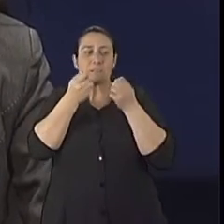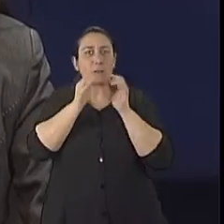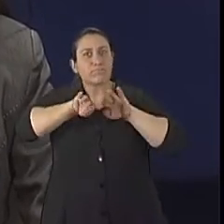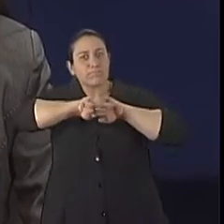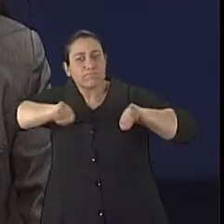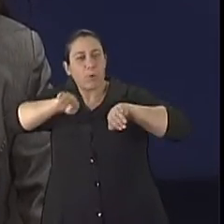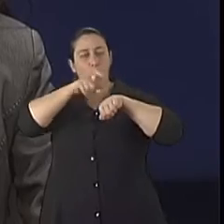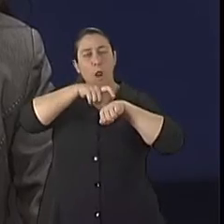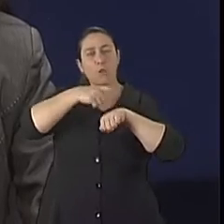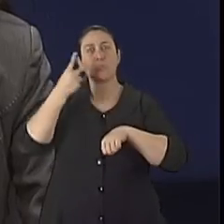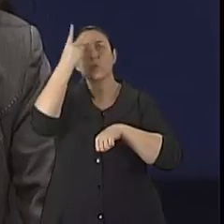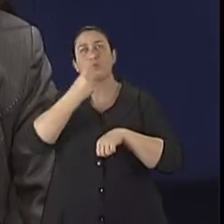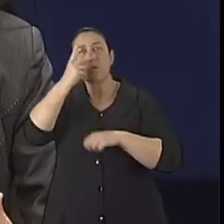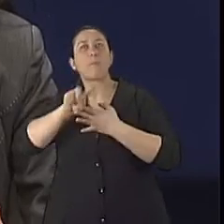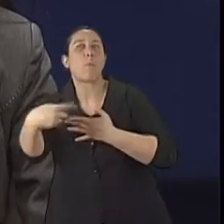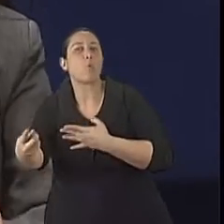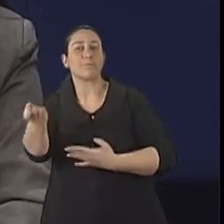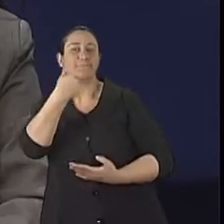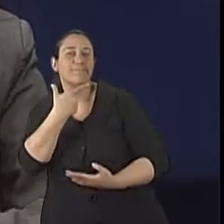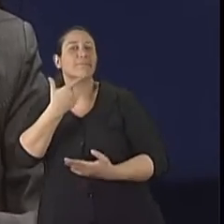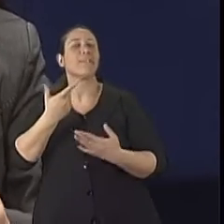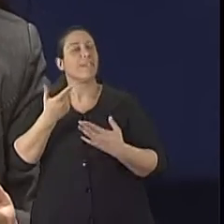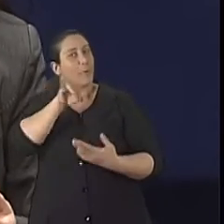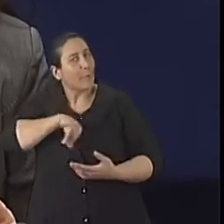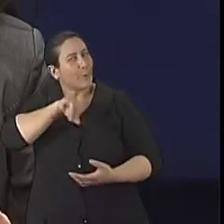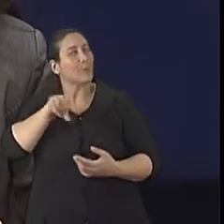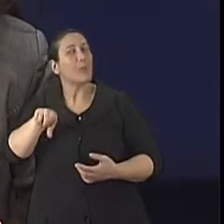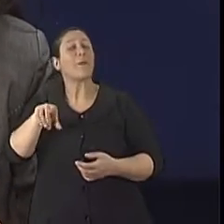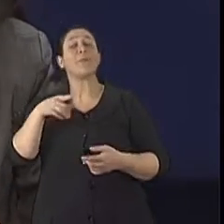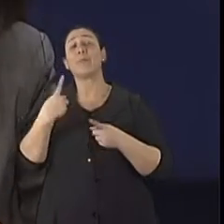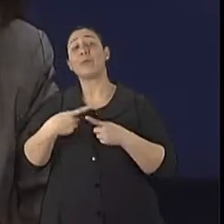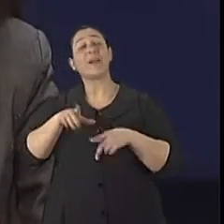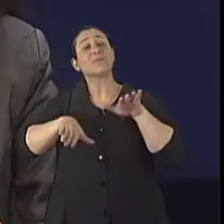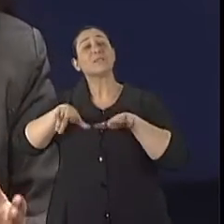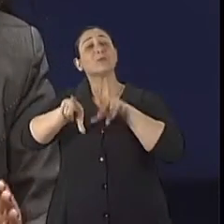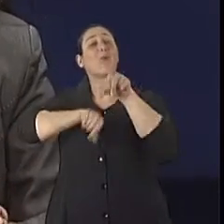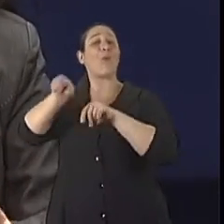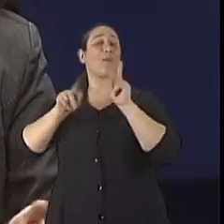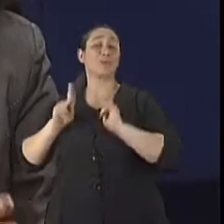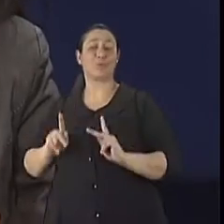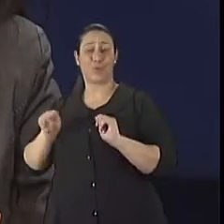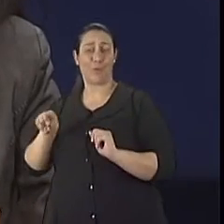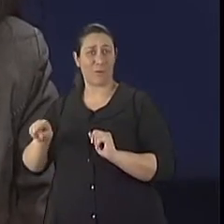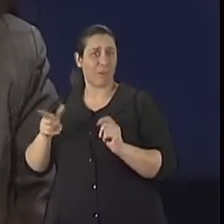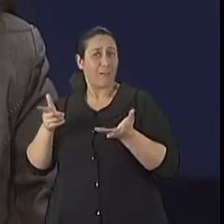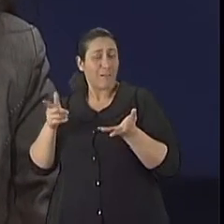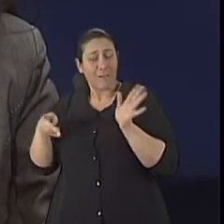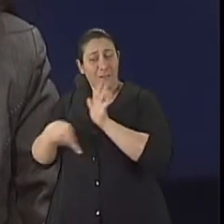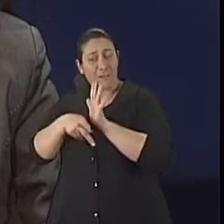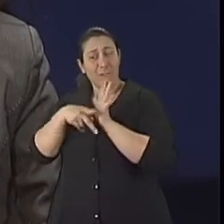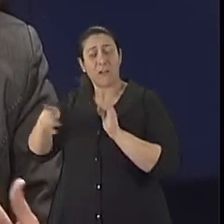E, além disso, talvez esse espaçamento não seja o suficiente. Às vezes, a própria escolha do fármaco, concomitante com